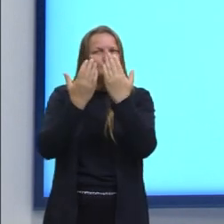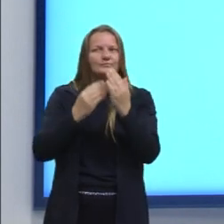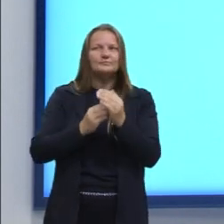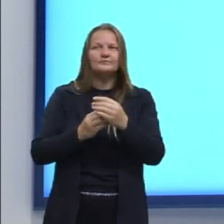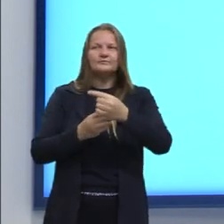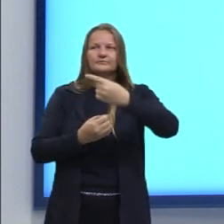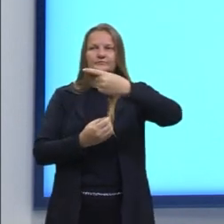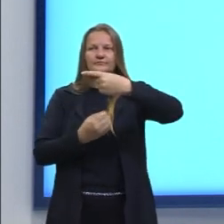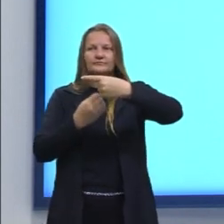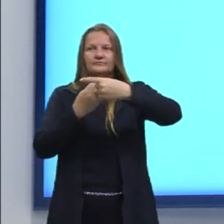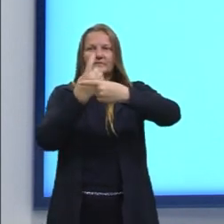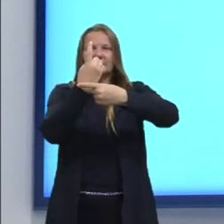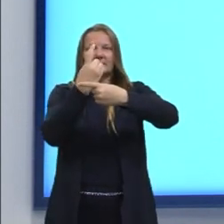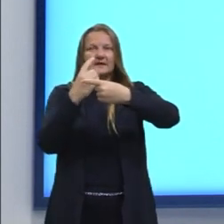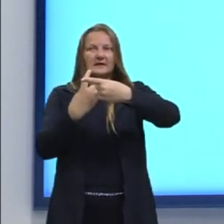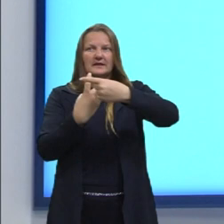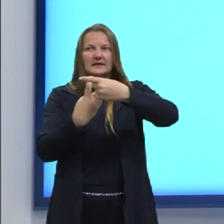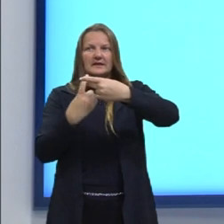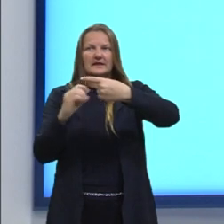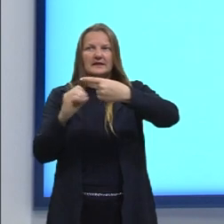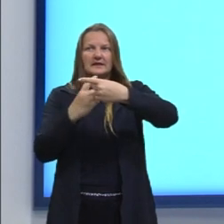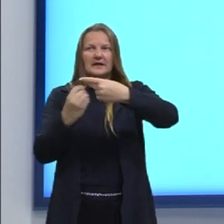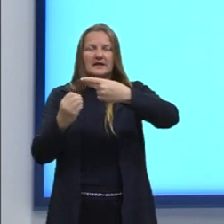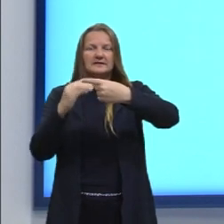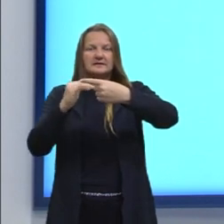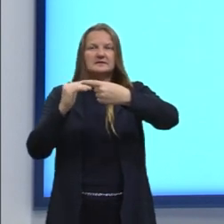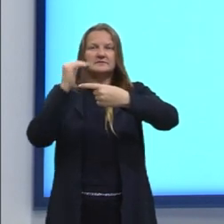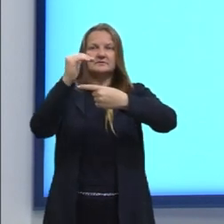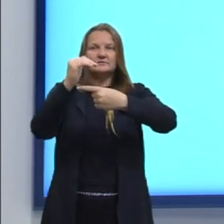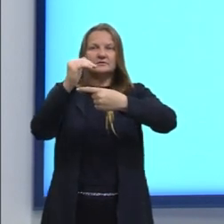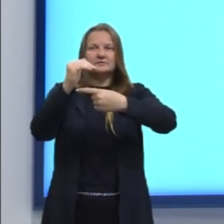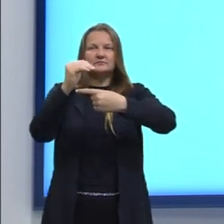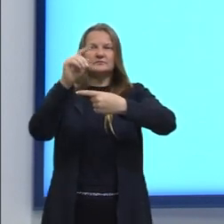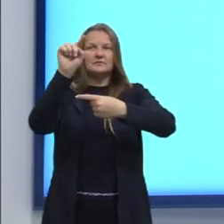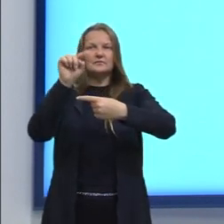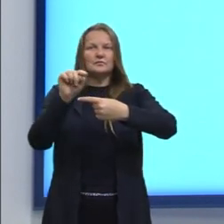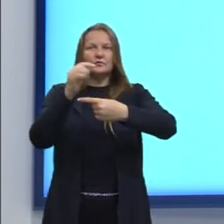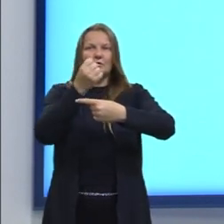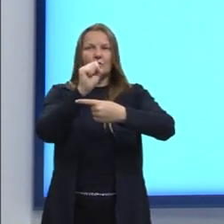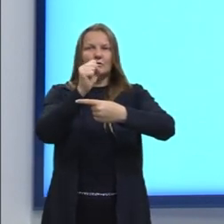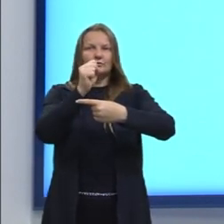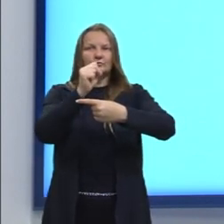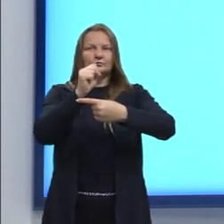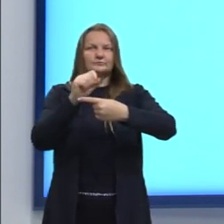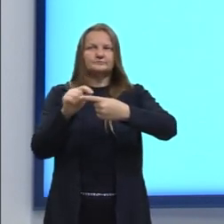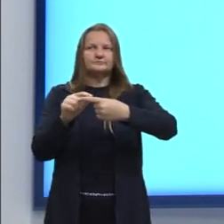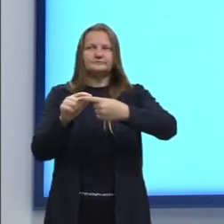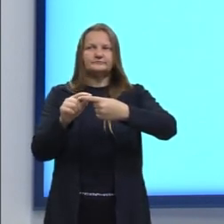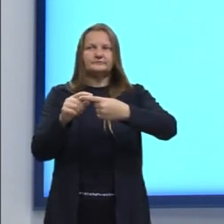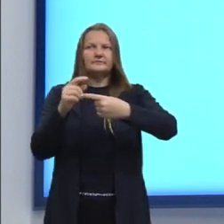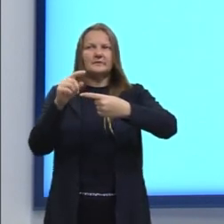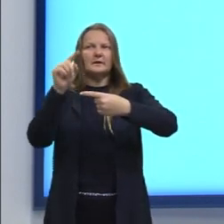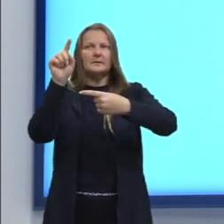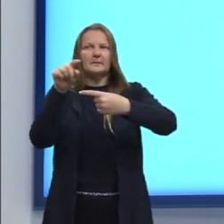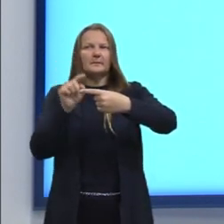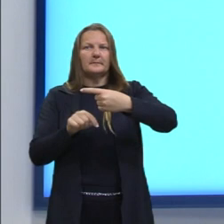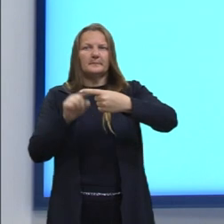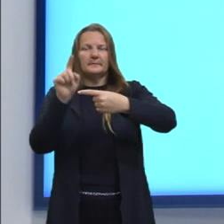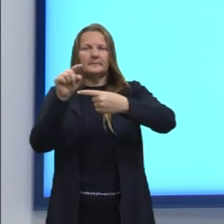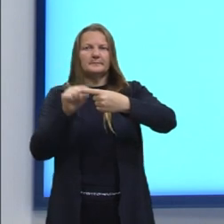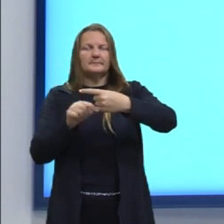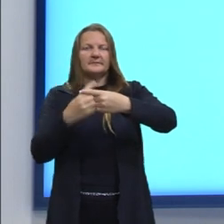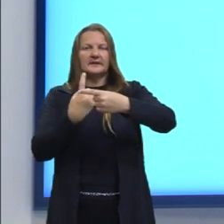eu tenho o fatorial de 10, no numerador, eu tenho o fatorial de 8. Eu consigo, então, abrir o